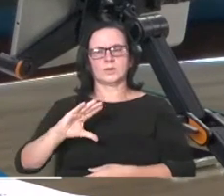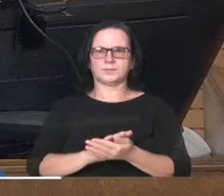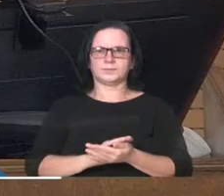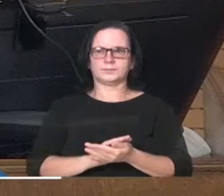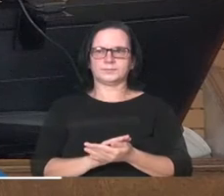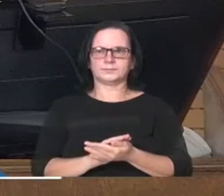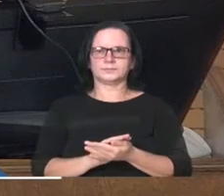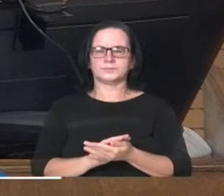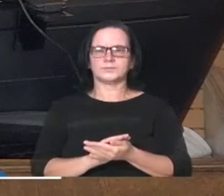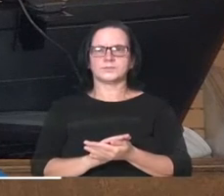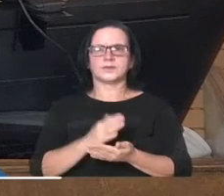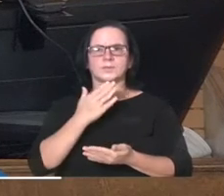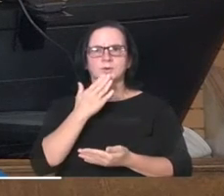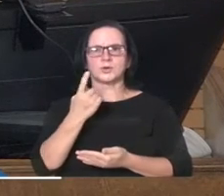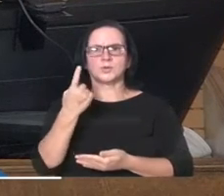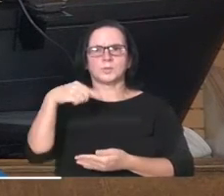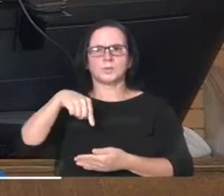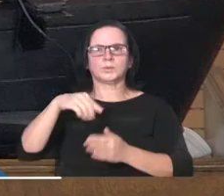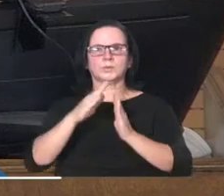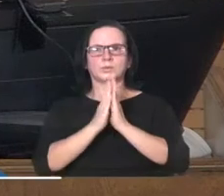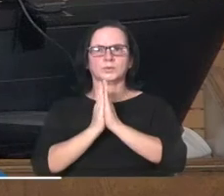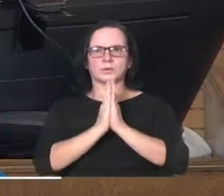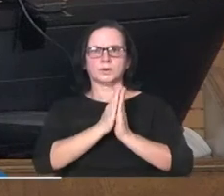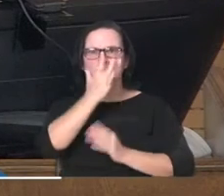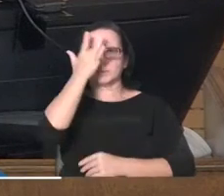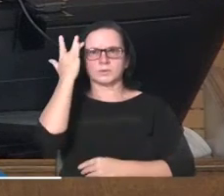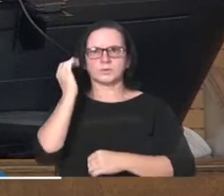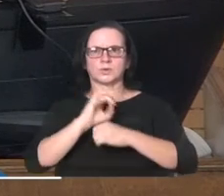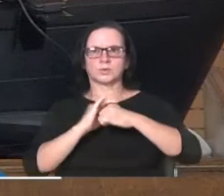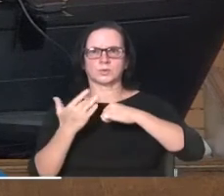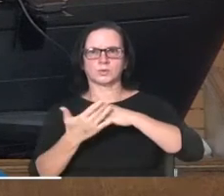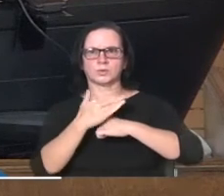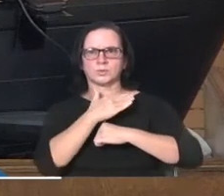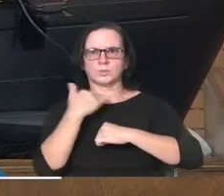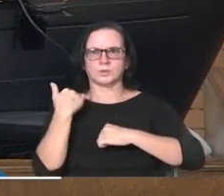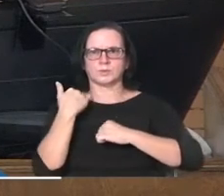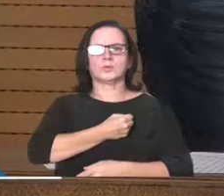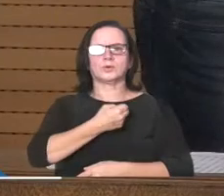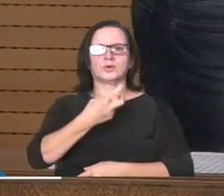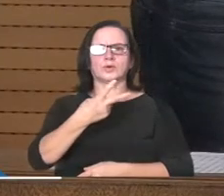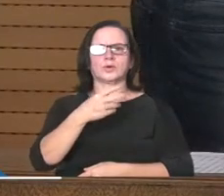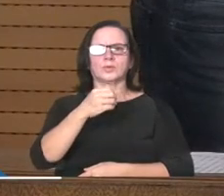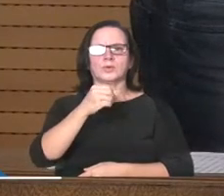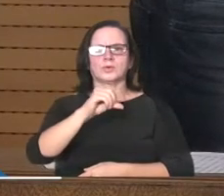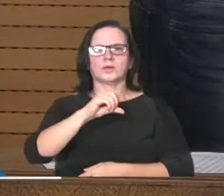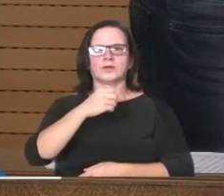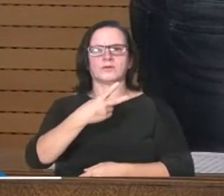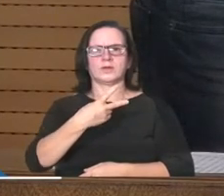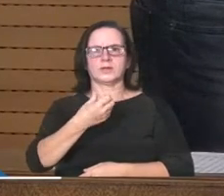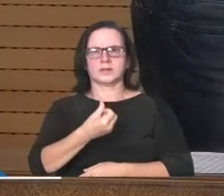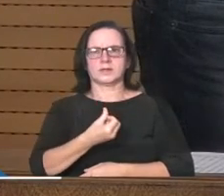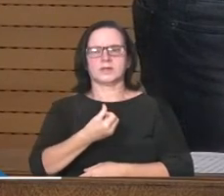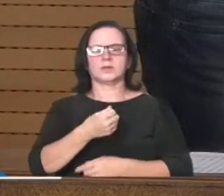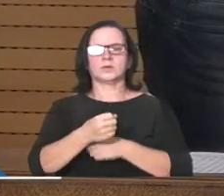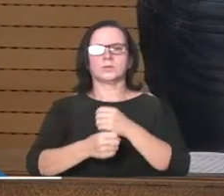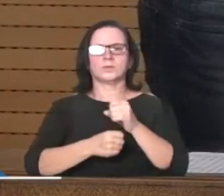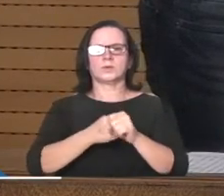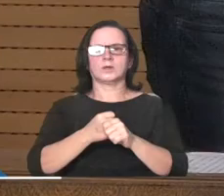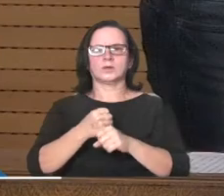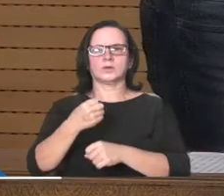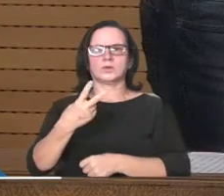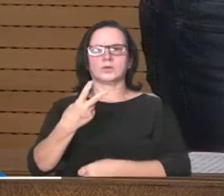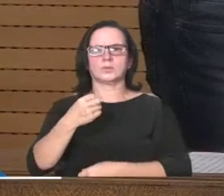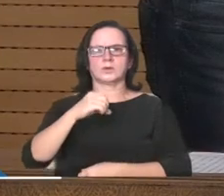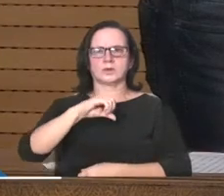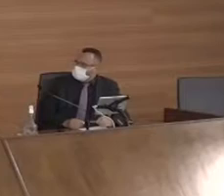dos imóveis da Vila Ponte Nova. Na ordem do dia, dois projetos de lei de autoria do Executivo estavam na